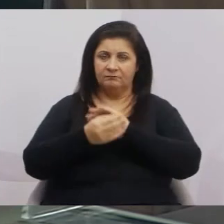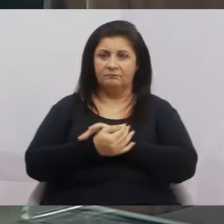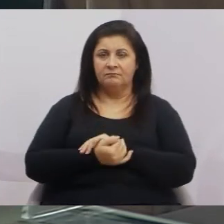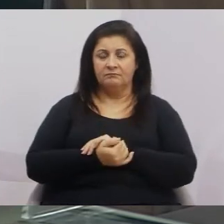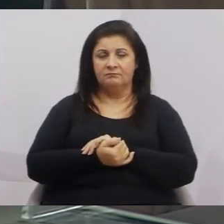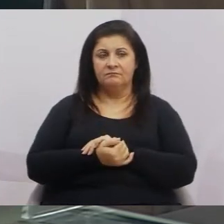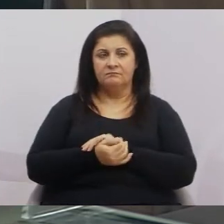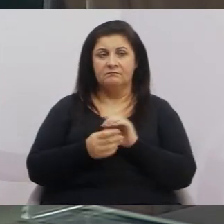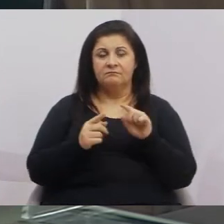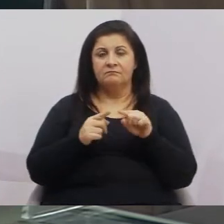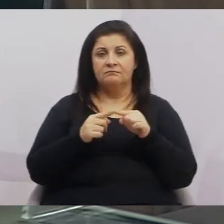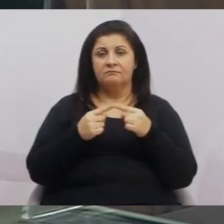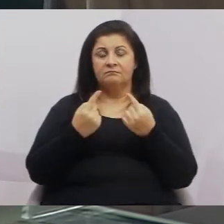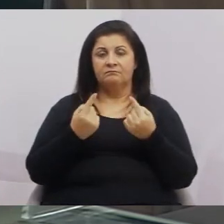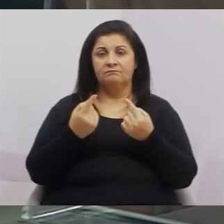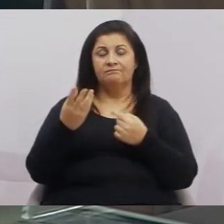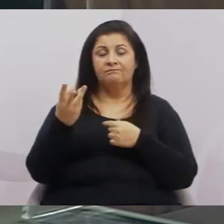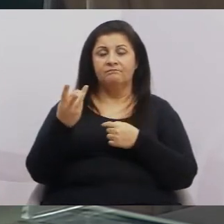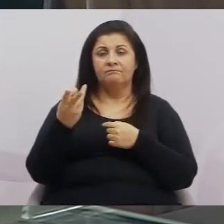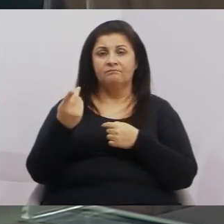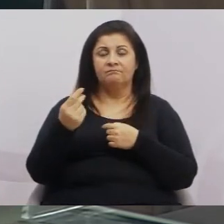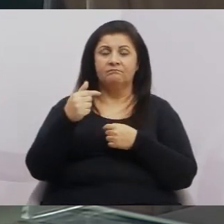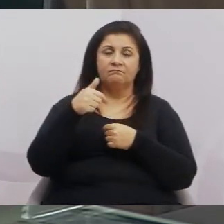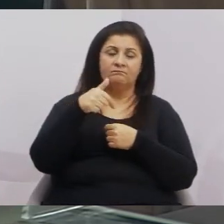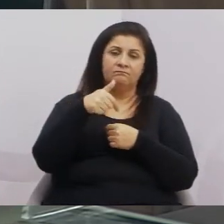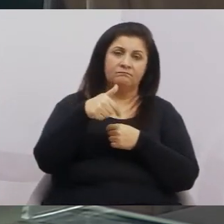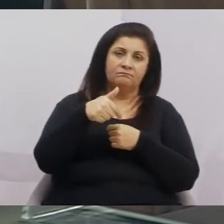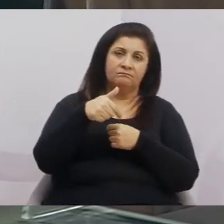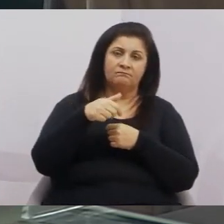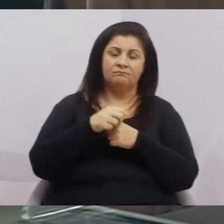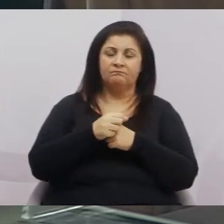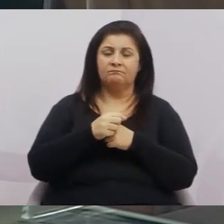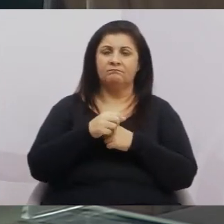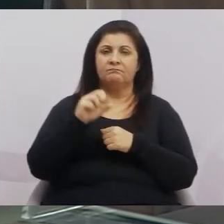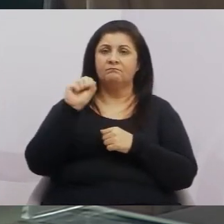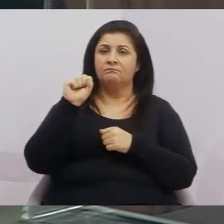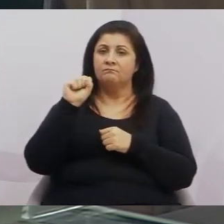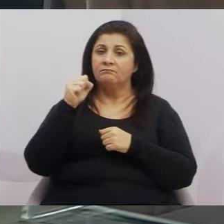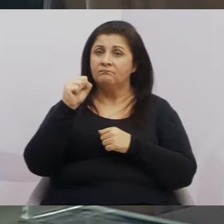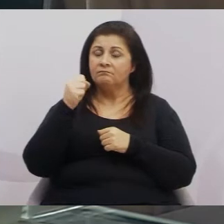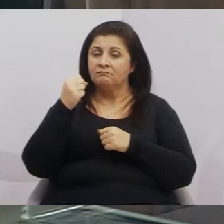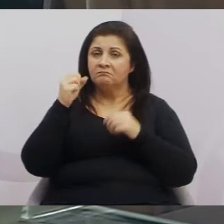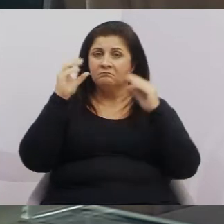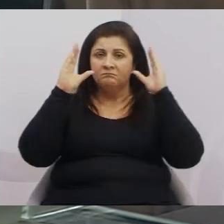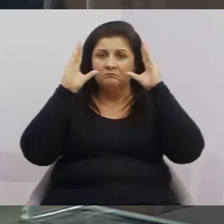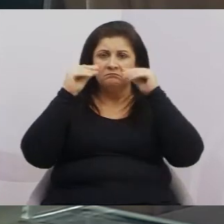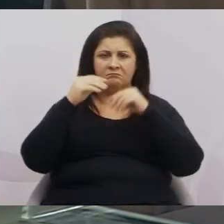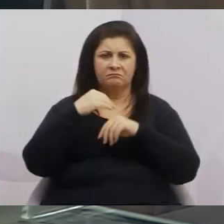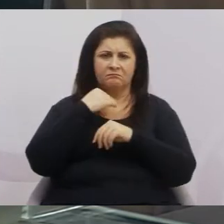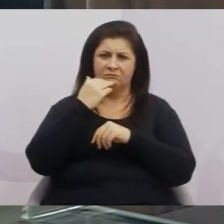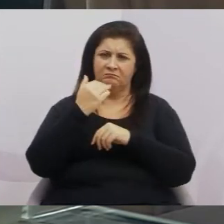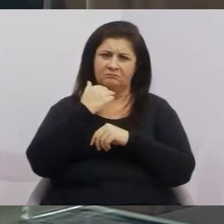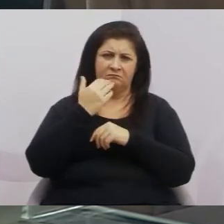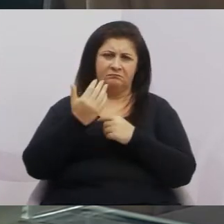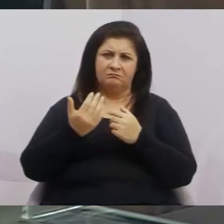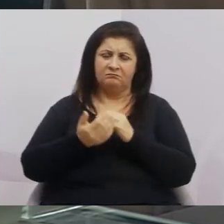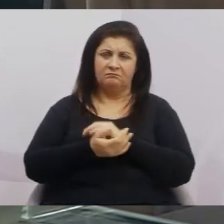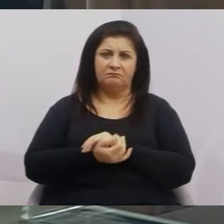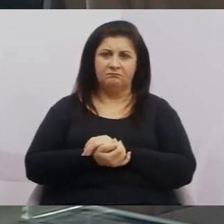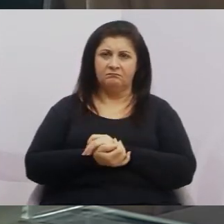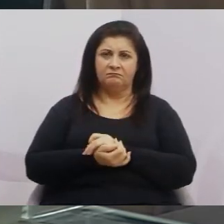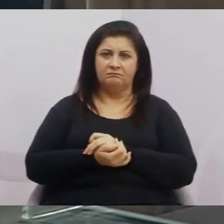mas quantas vezes aqui, sete, oito horas da noite, não tinha uma pessoa.